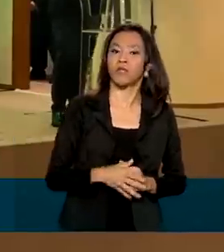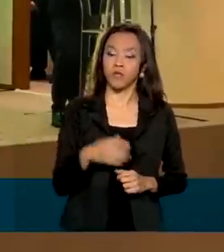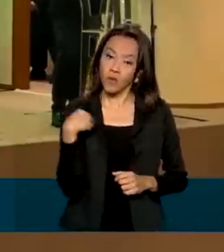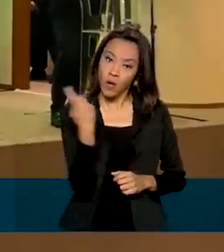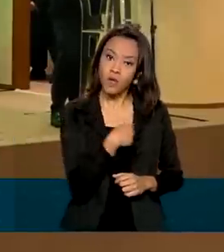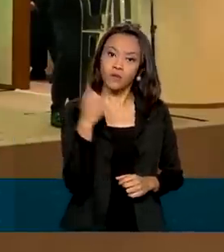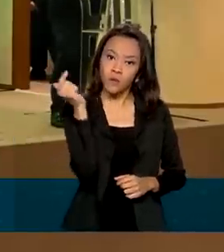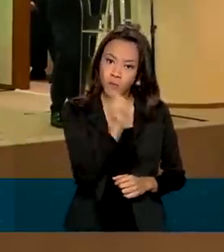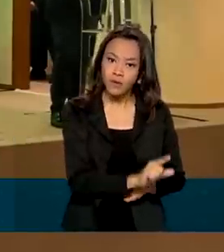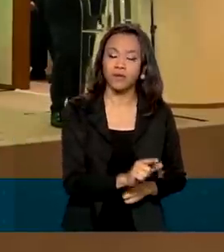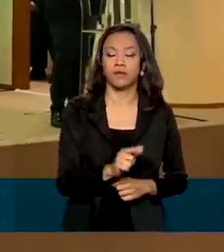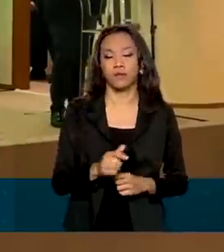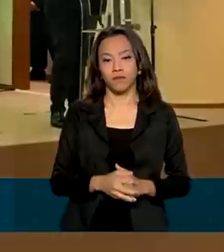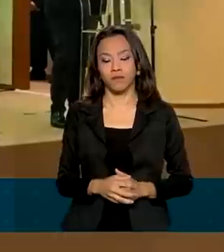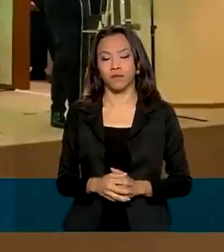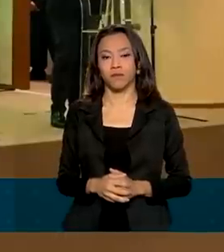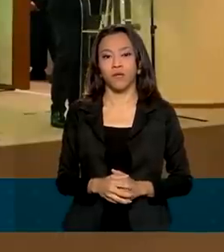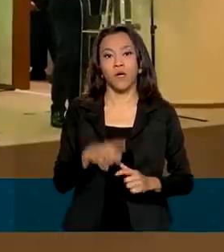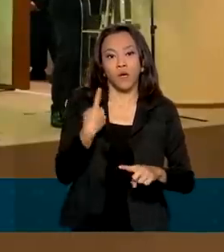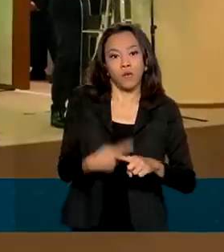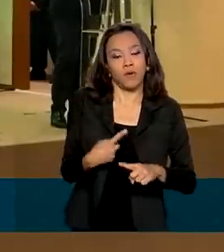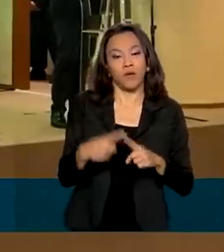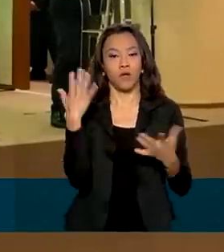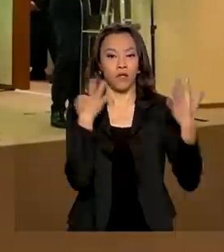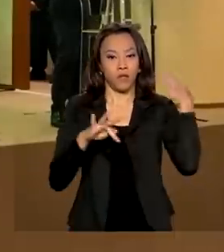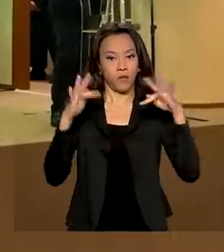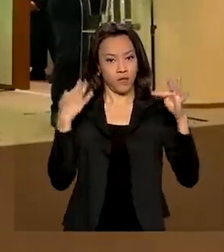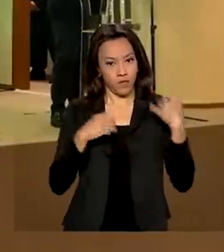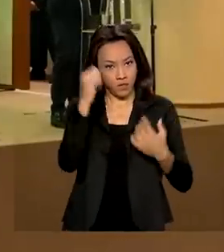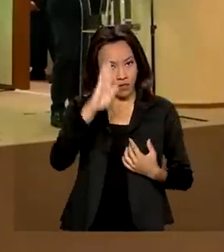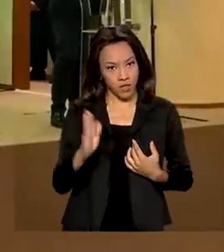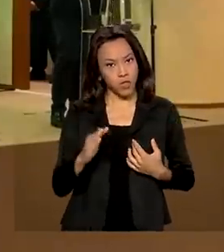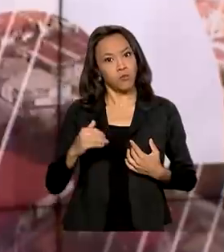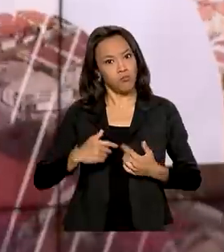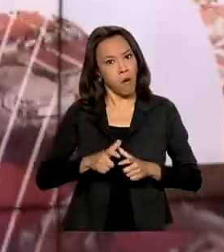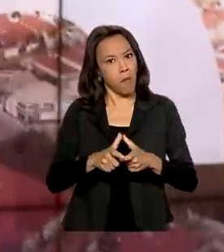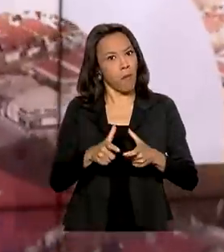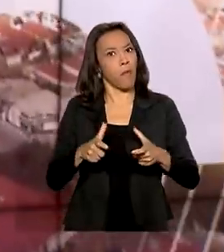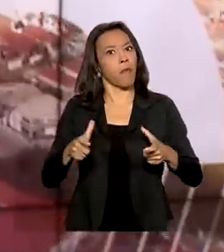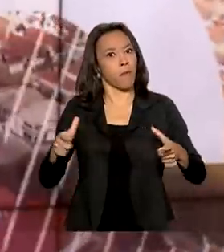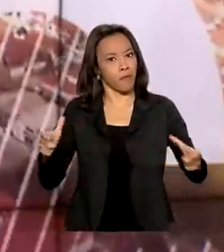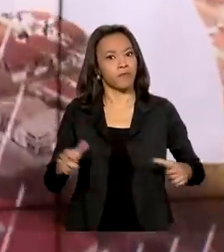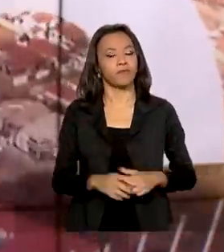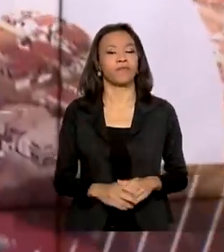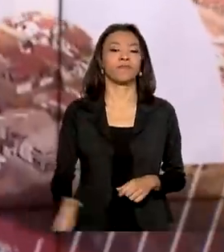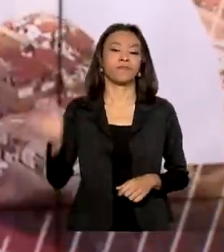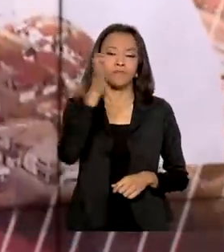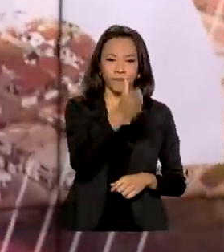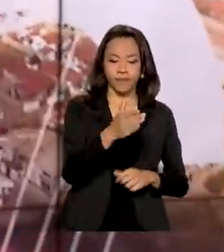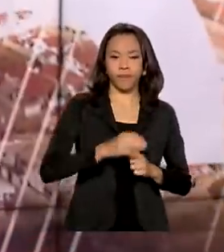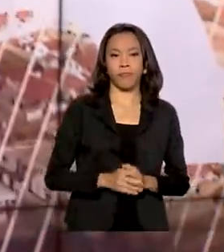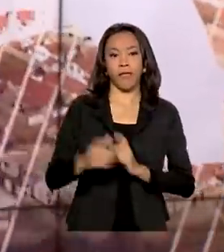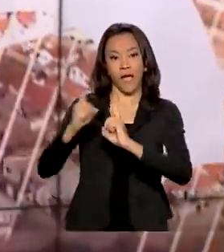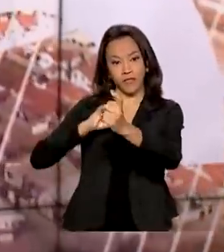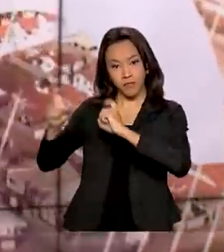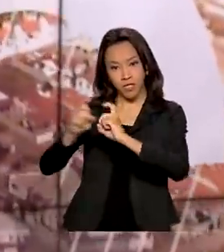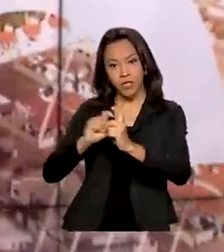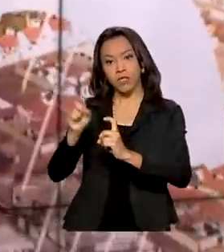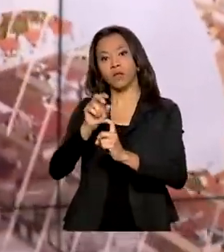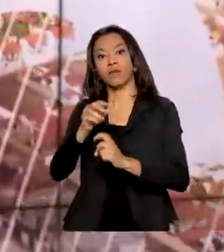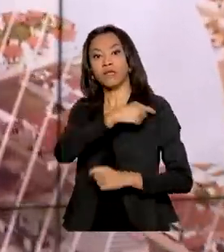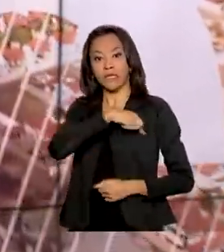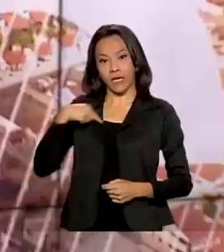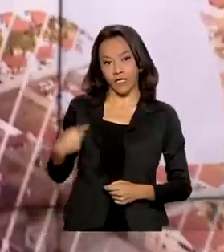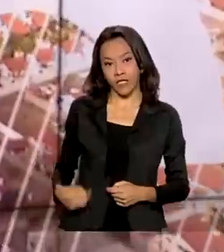finalizar esse transporte, porque o turismo no Brasil evoluiu muito. A administração de alfândegas da